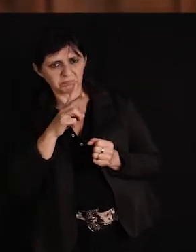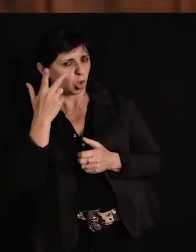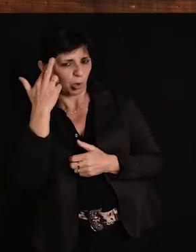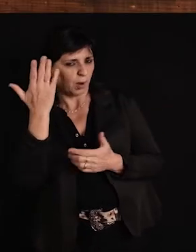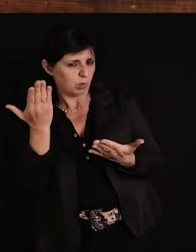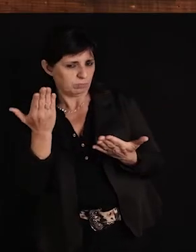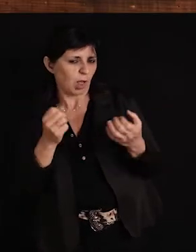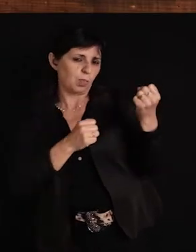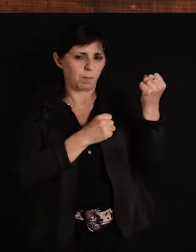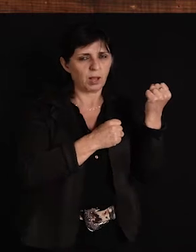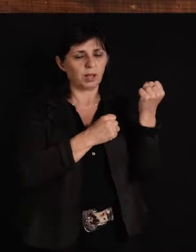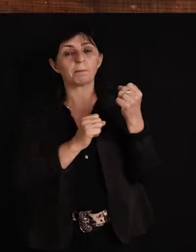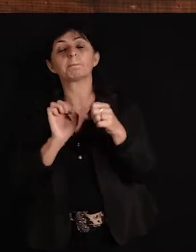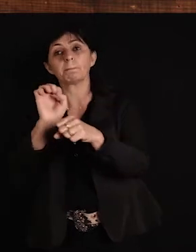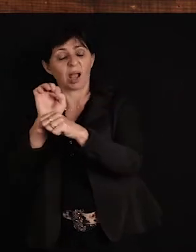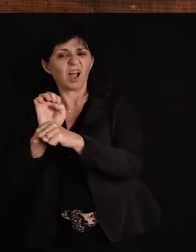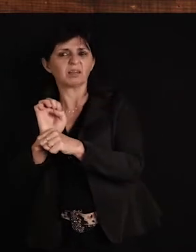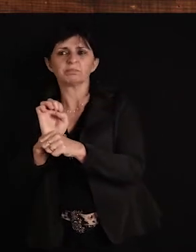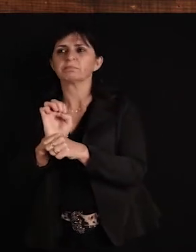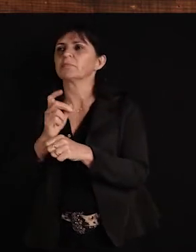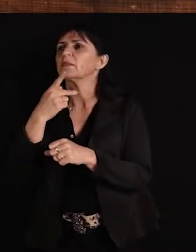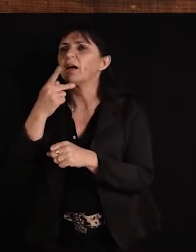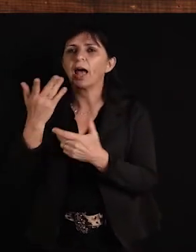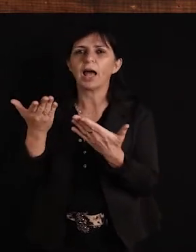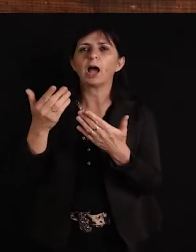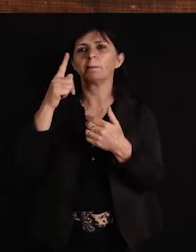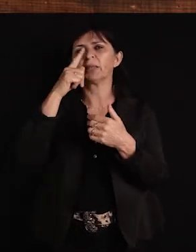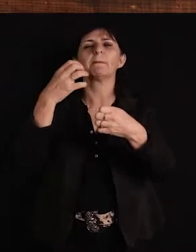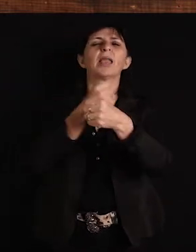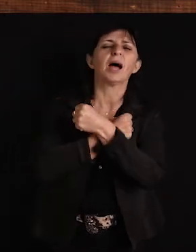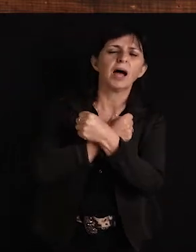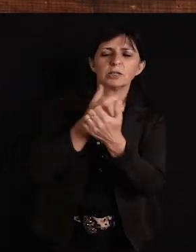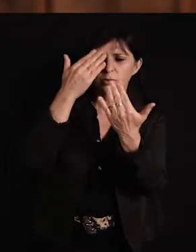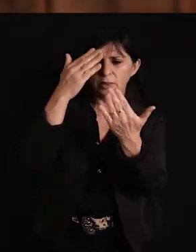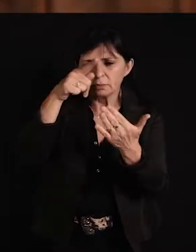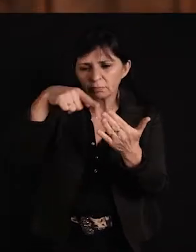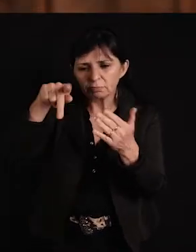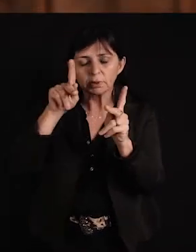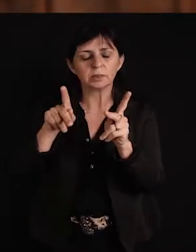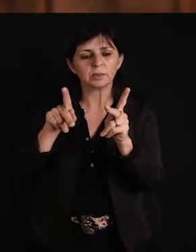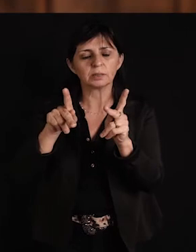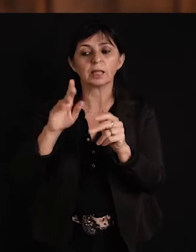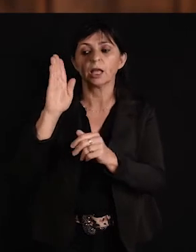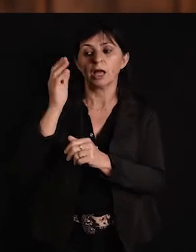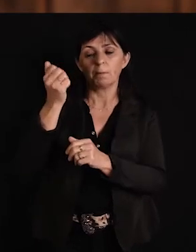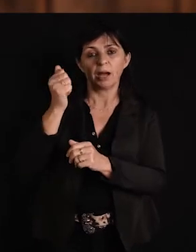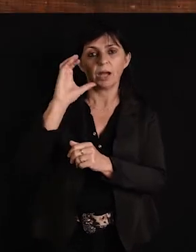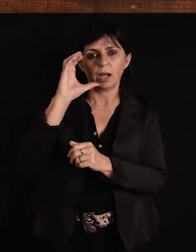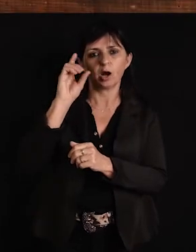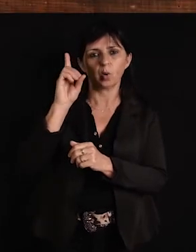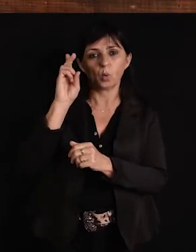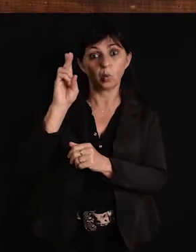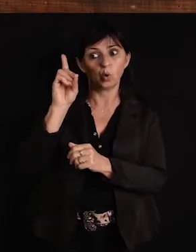como é de prática no baile, tu para pra falar, né? Mandar um abraço pra alguém, agradecer ao público, coisa e tal. E o Bakuto foi falar e foi mandar um